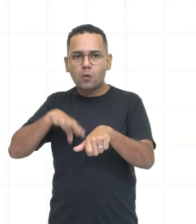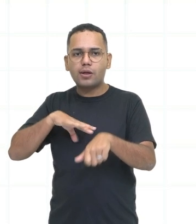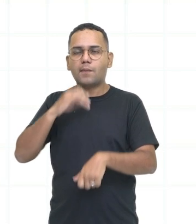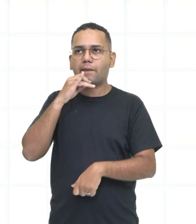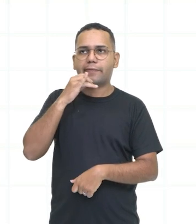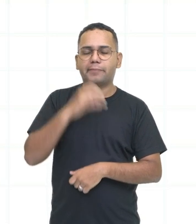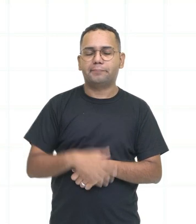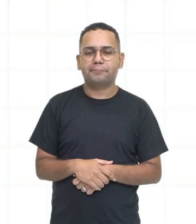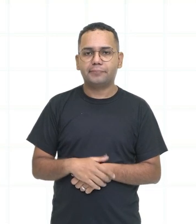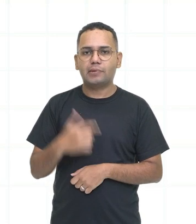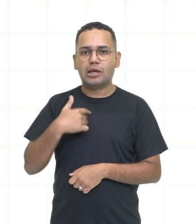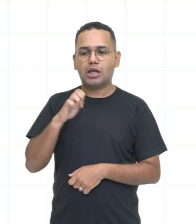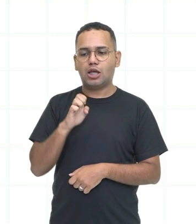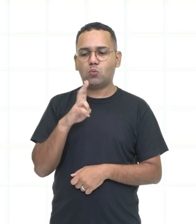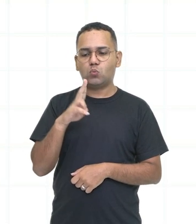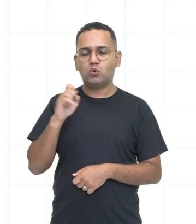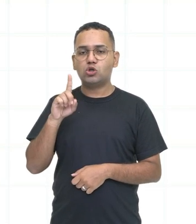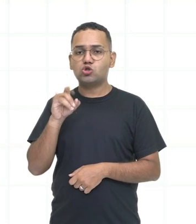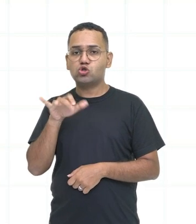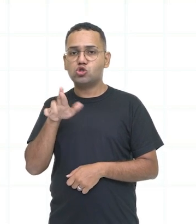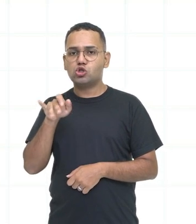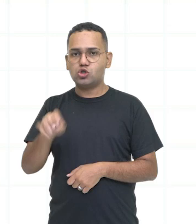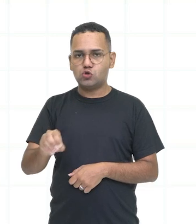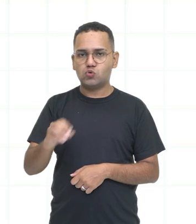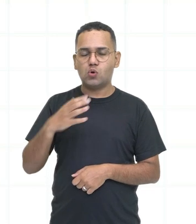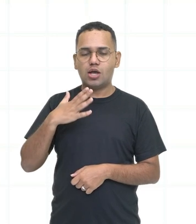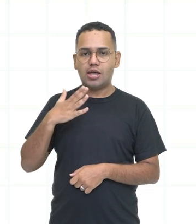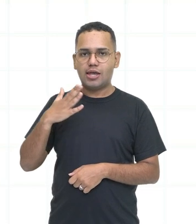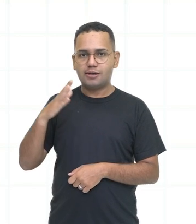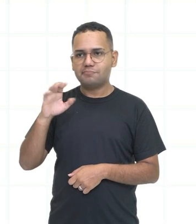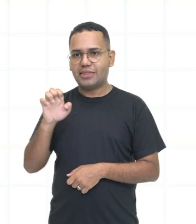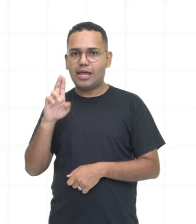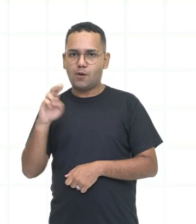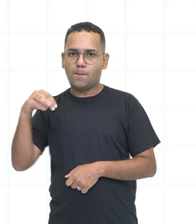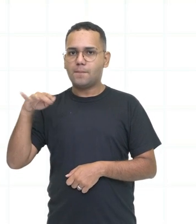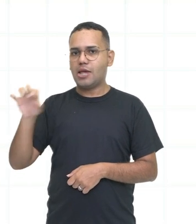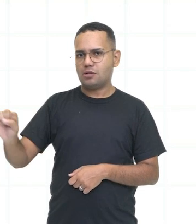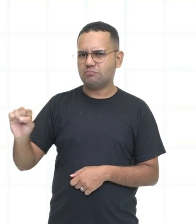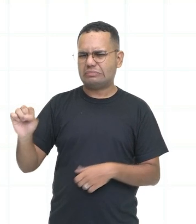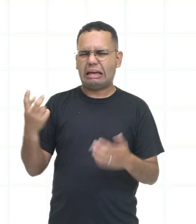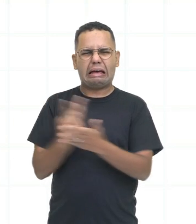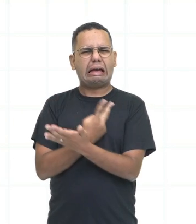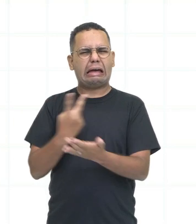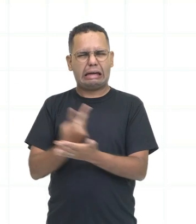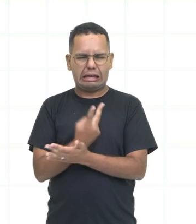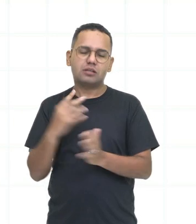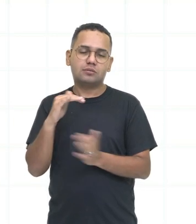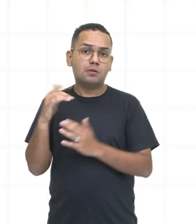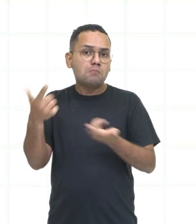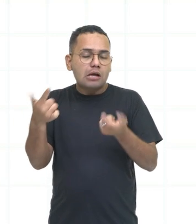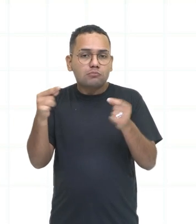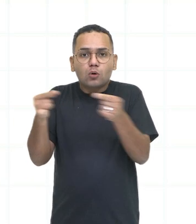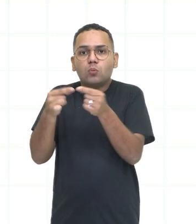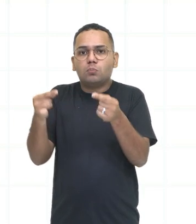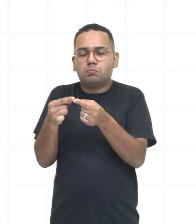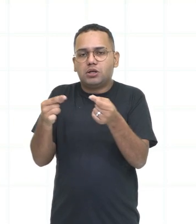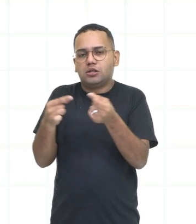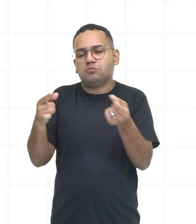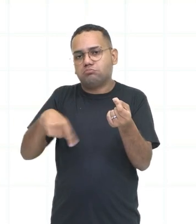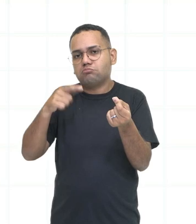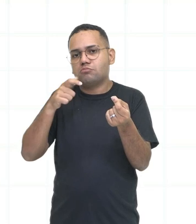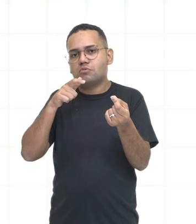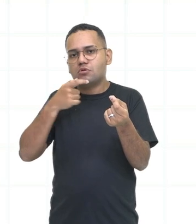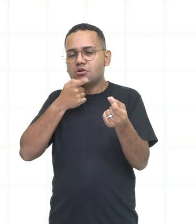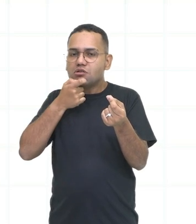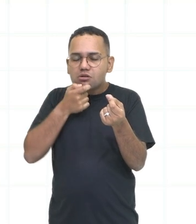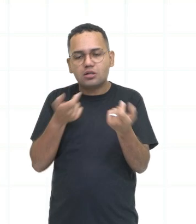prefer driving by myself. Quer dizer, eu prefiro dirigir sozinha. Eu ir sozinha dirigindo. Tá certo? Aqui, ó, a expressão